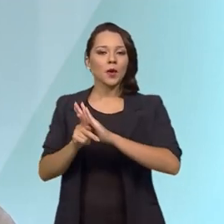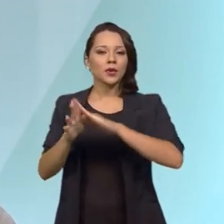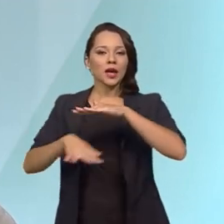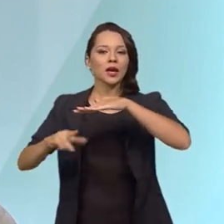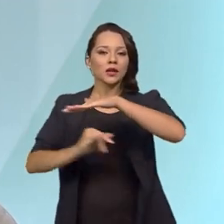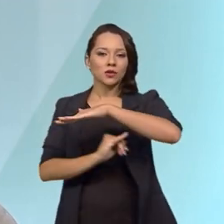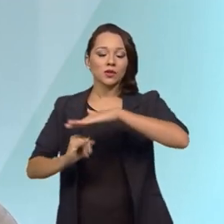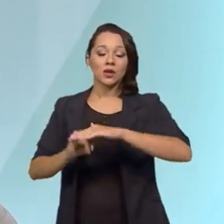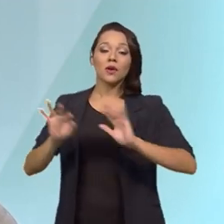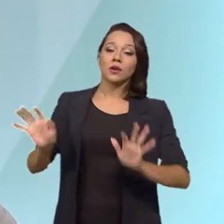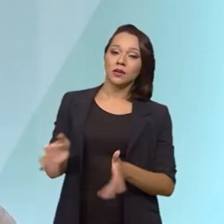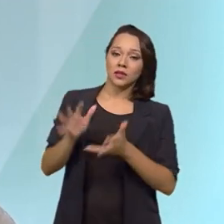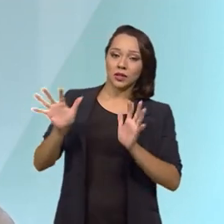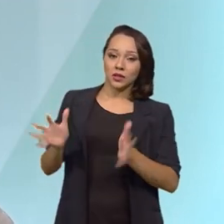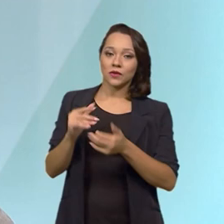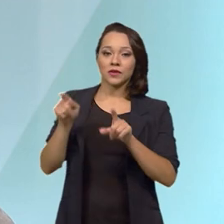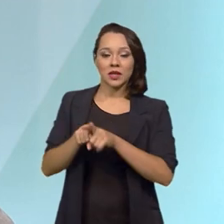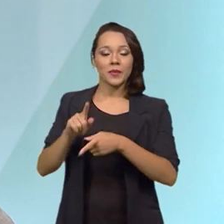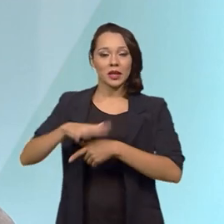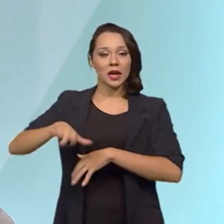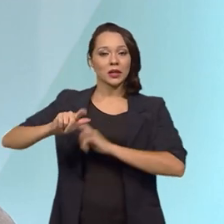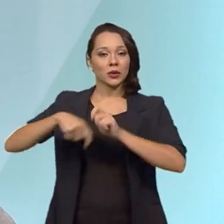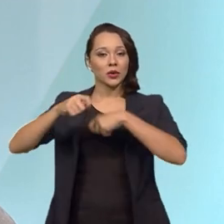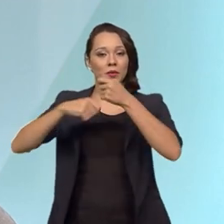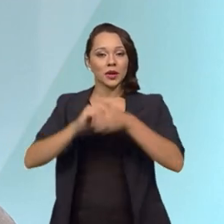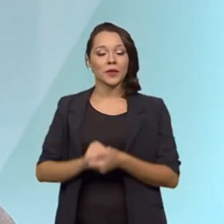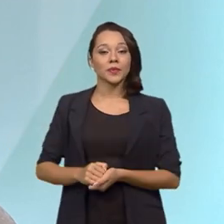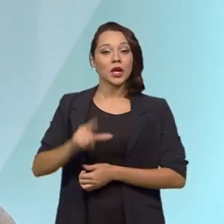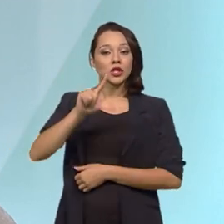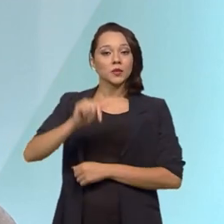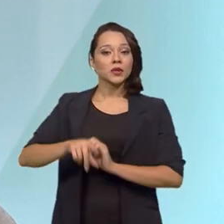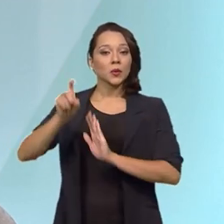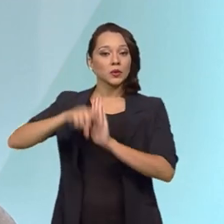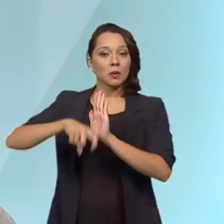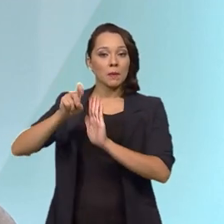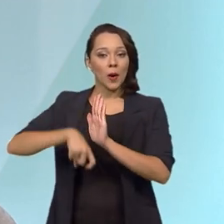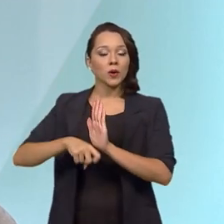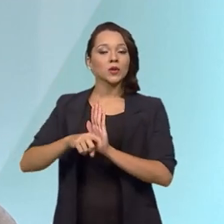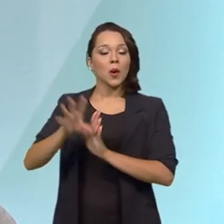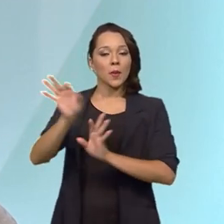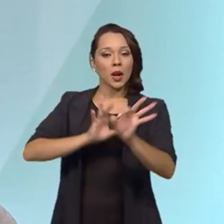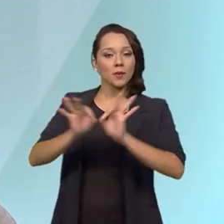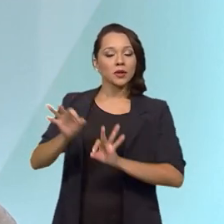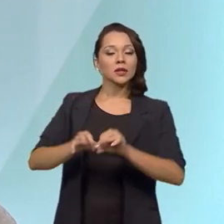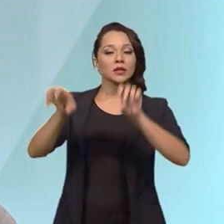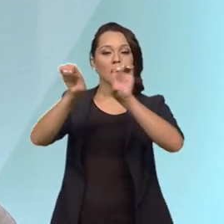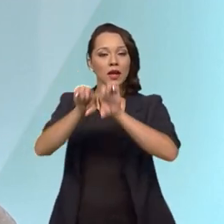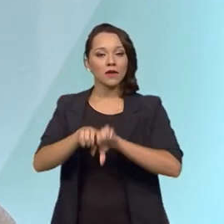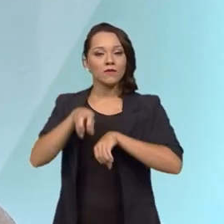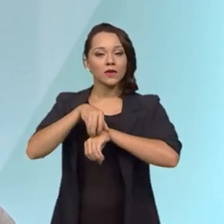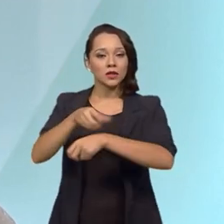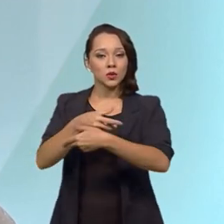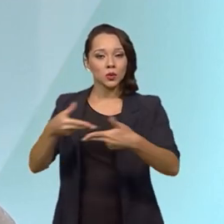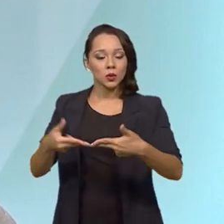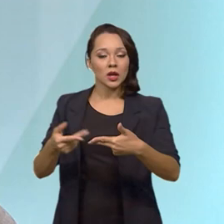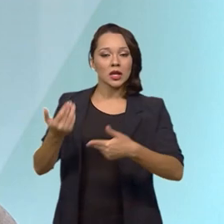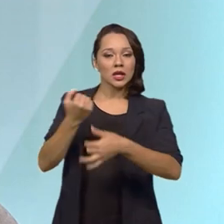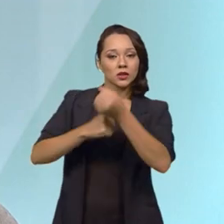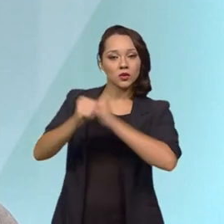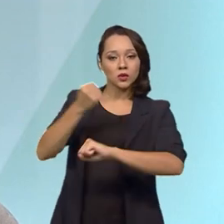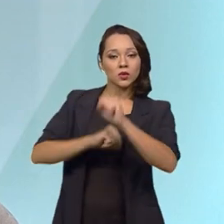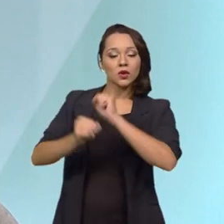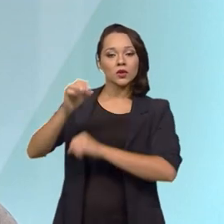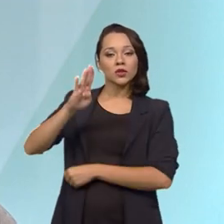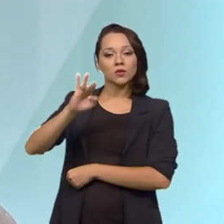incentivos econômicos, redução de impostos para a montagem da infraestrutura dessas usinas de